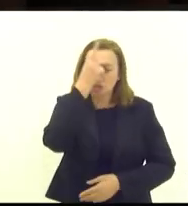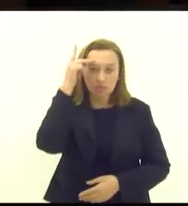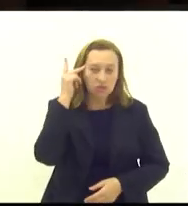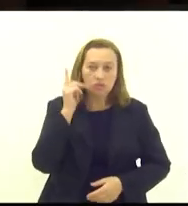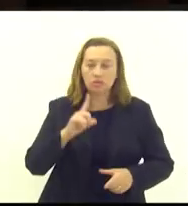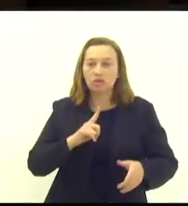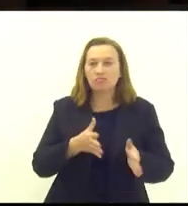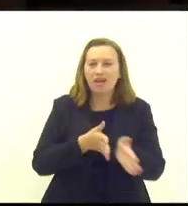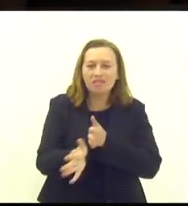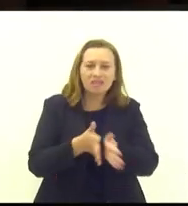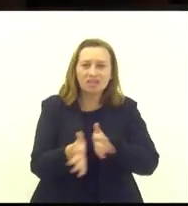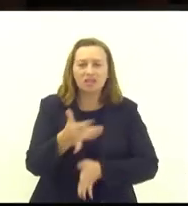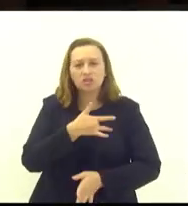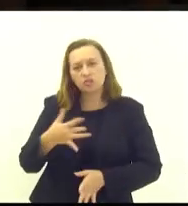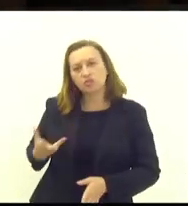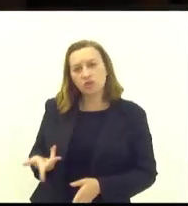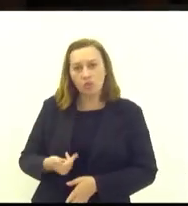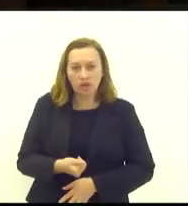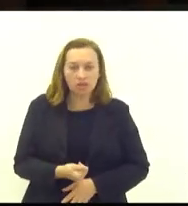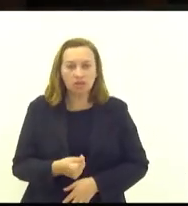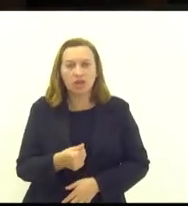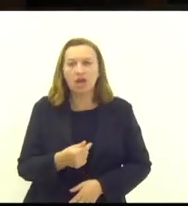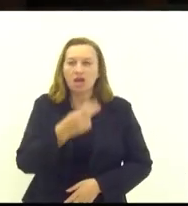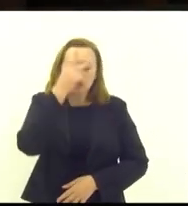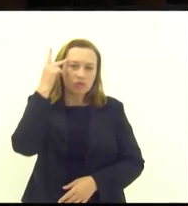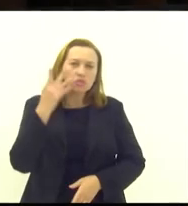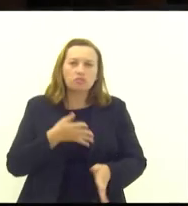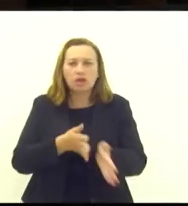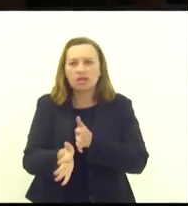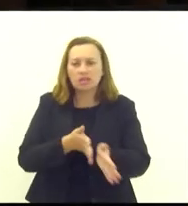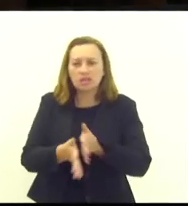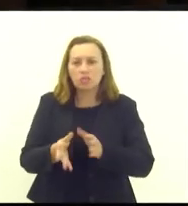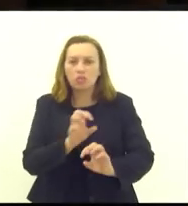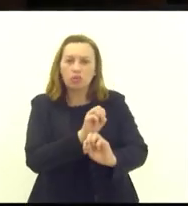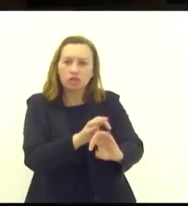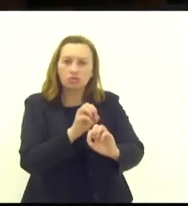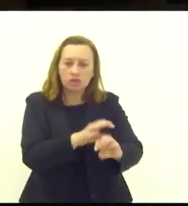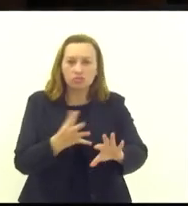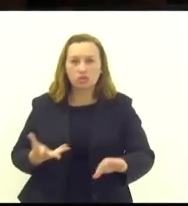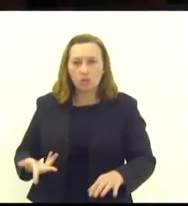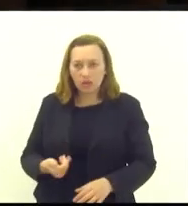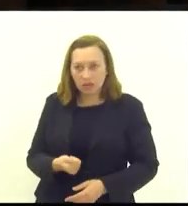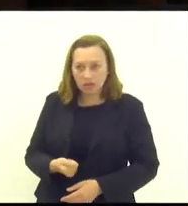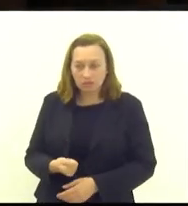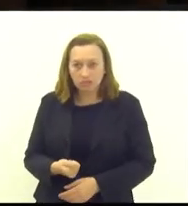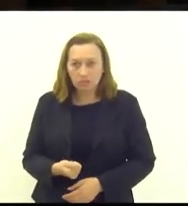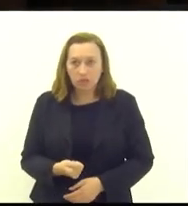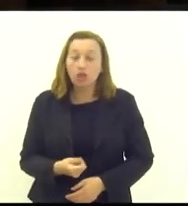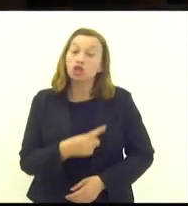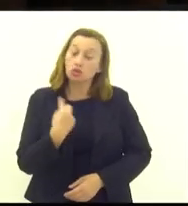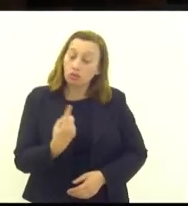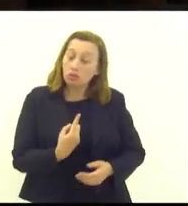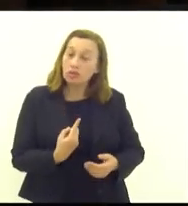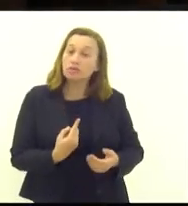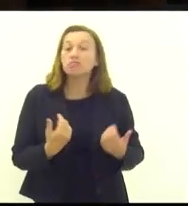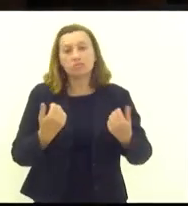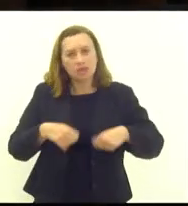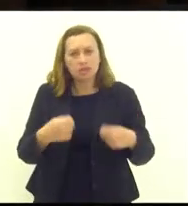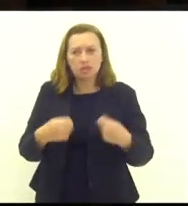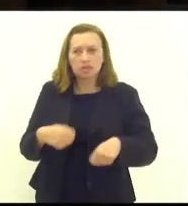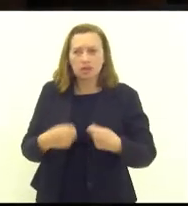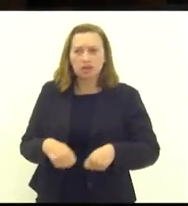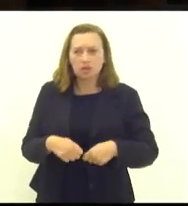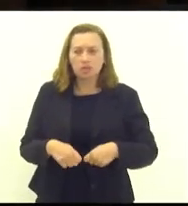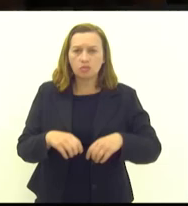tenham acesso a uma saúde de qualidade, que as pessoas tenham acesso a uma educação de qualidade. É isso que nós precisamos. E essa